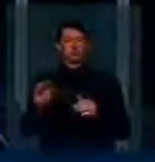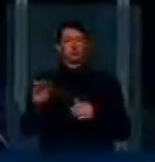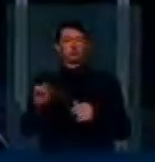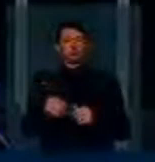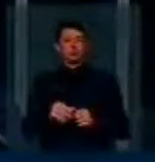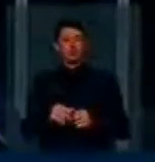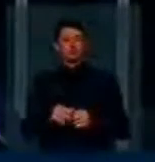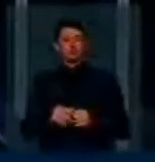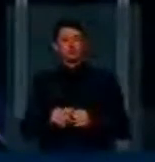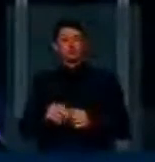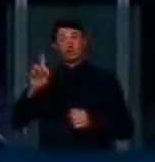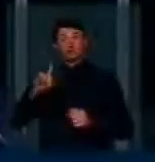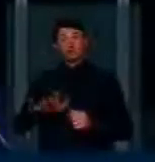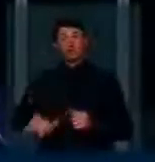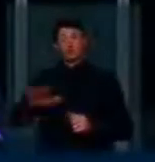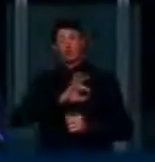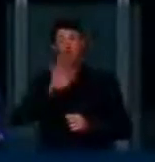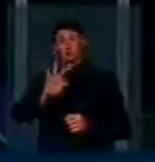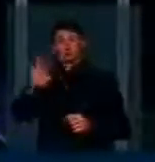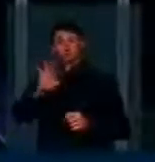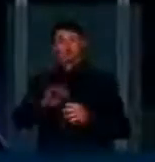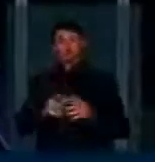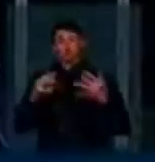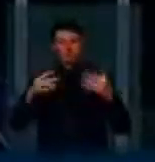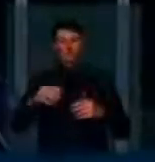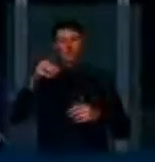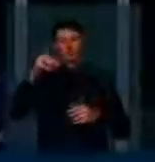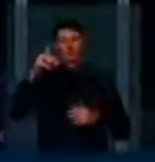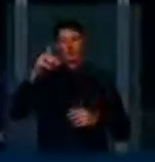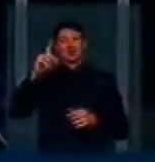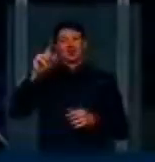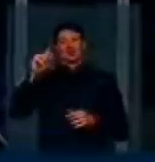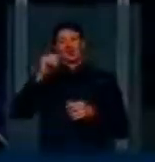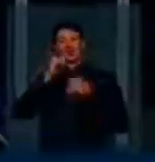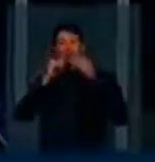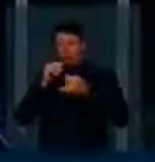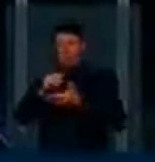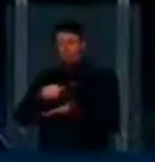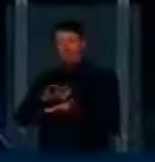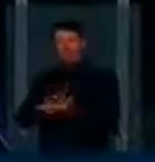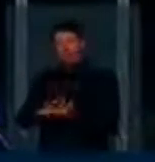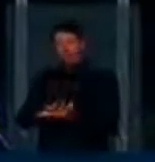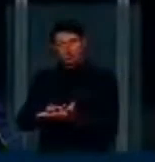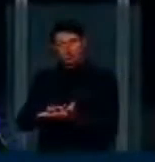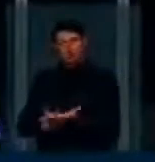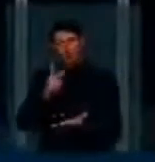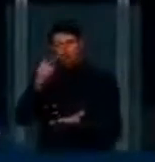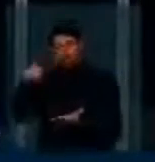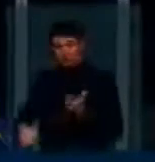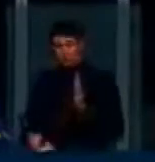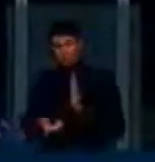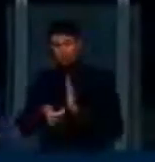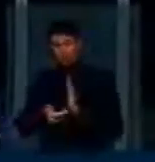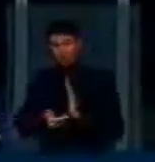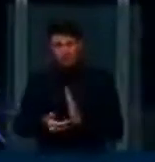-geral da Polícia Federal, mencionou dados cadastrais, tal qual foi disposto por esta casa na lei de lavagem de